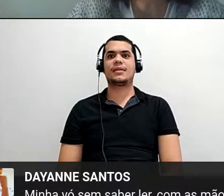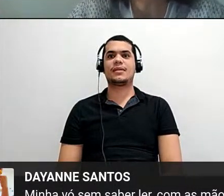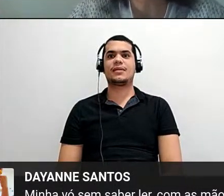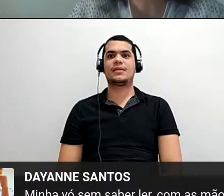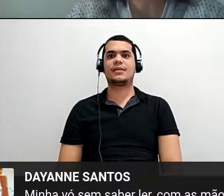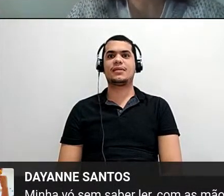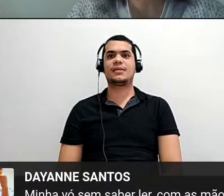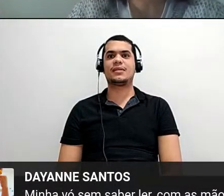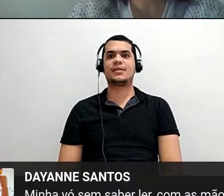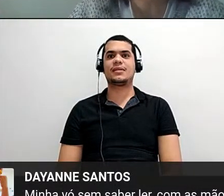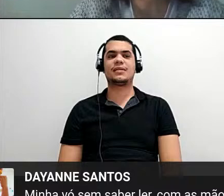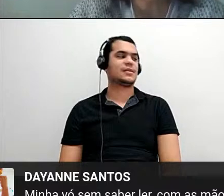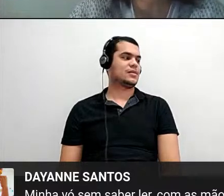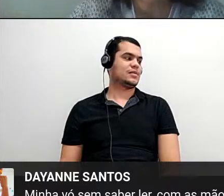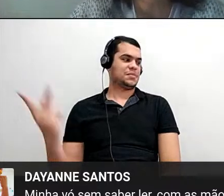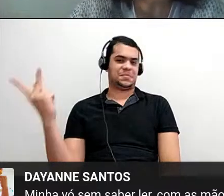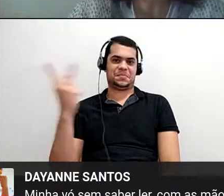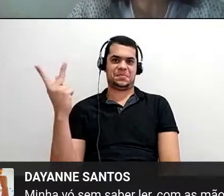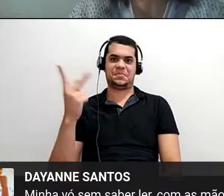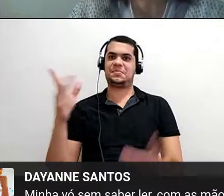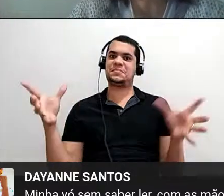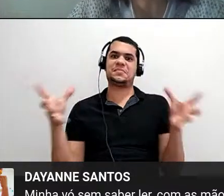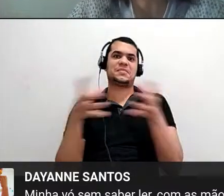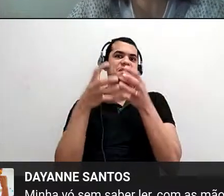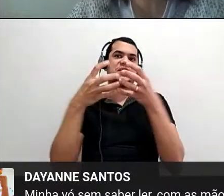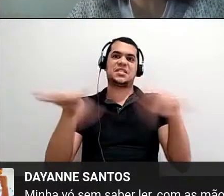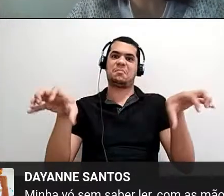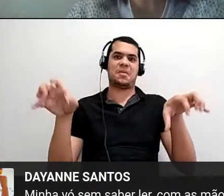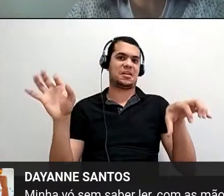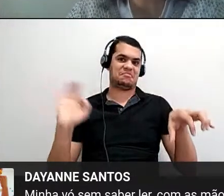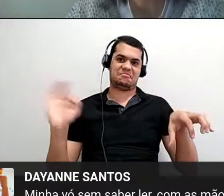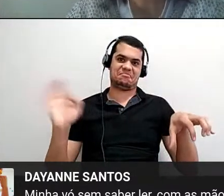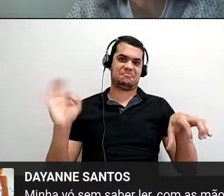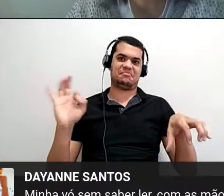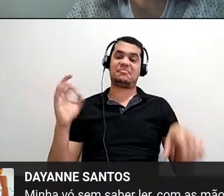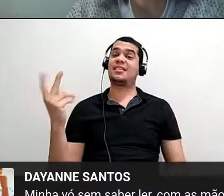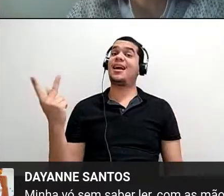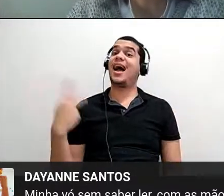É, não separa nada. Nós é que temos mania de separar.